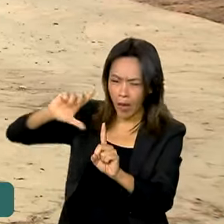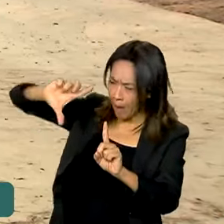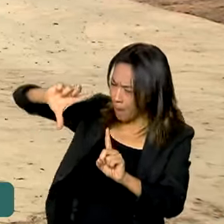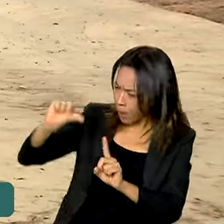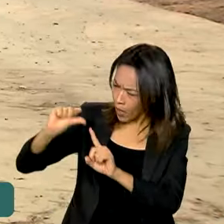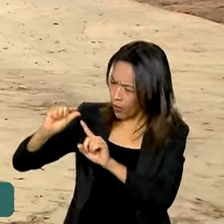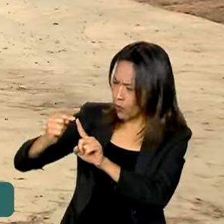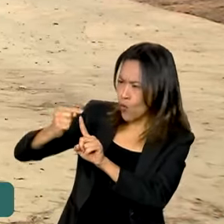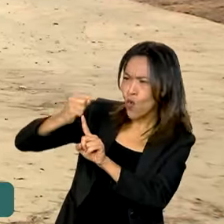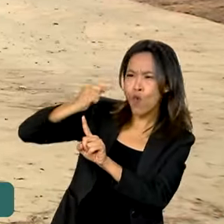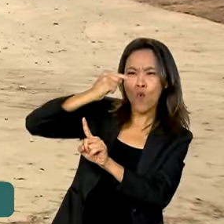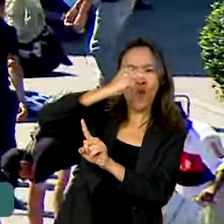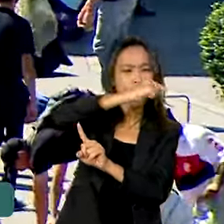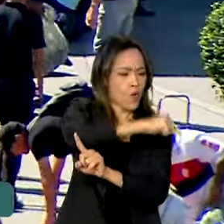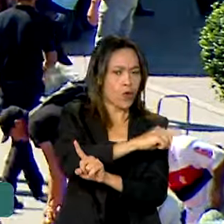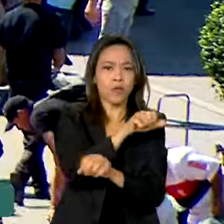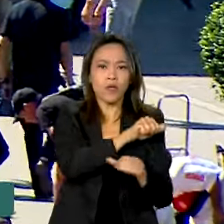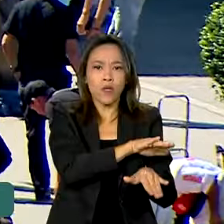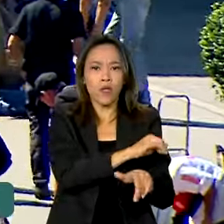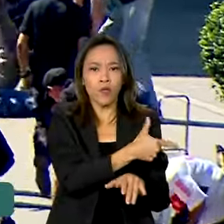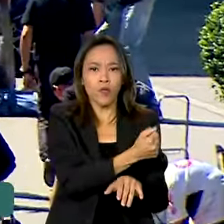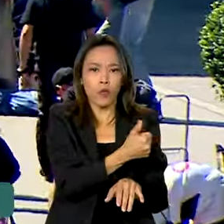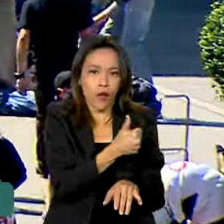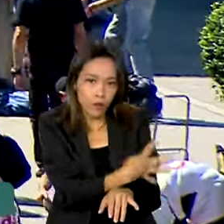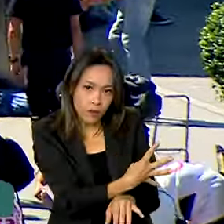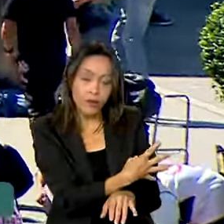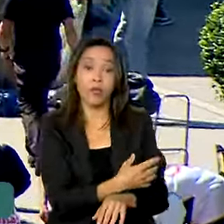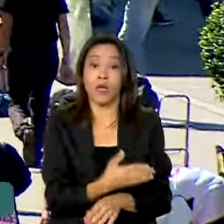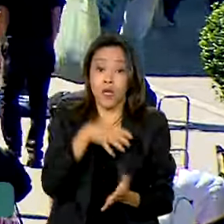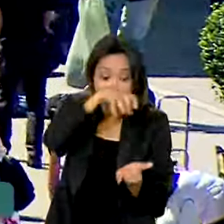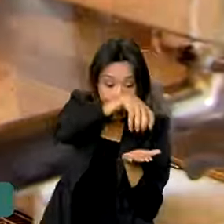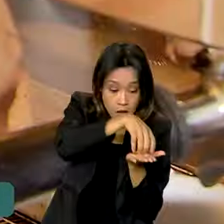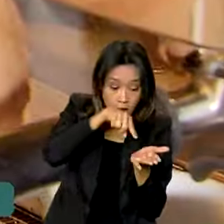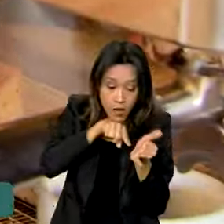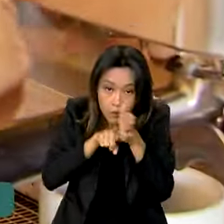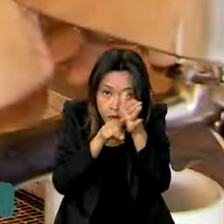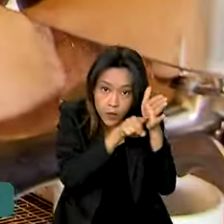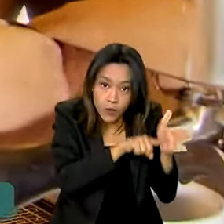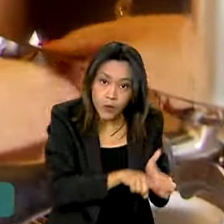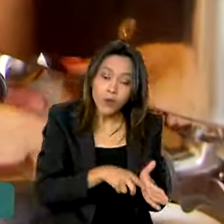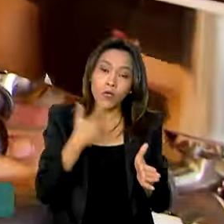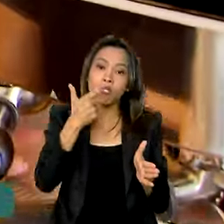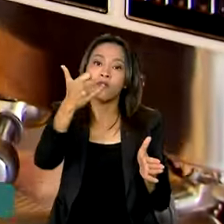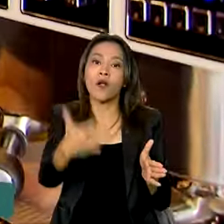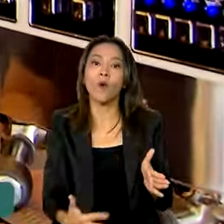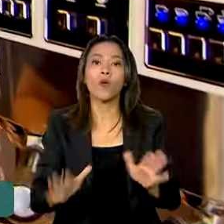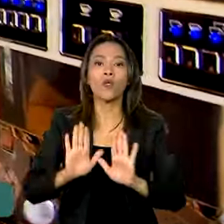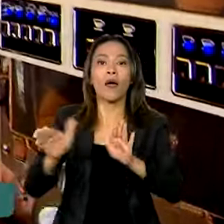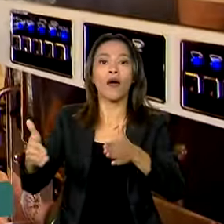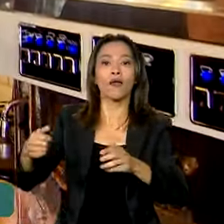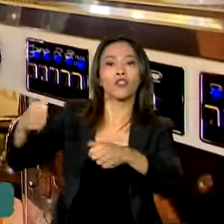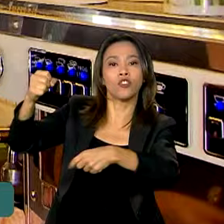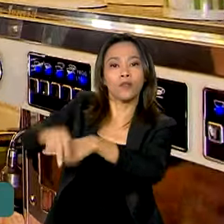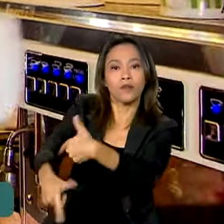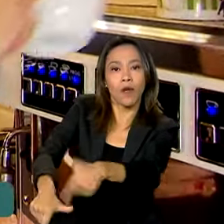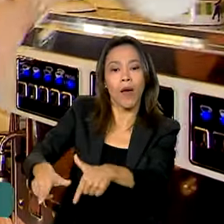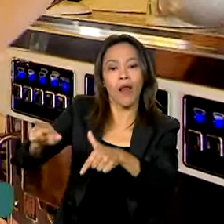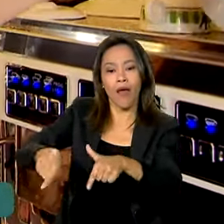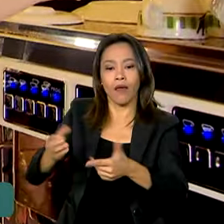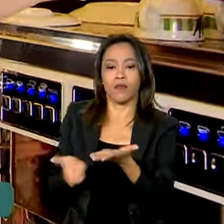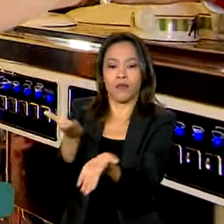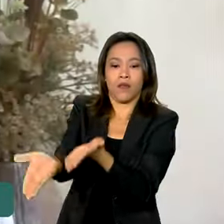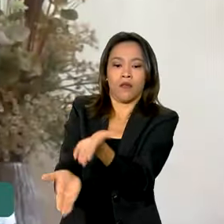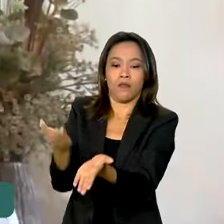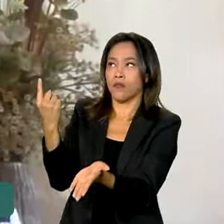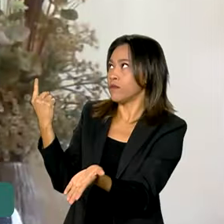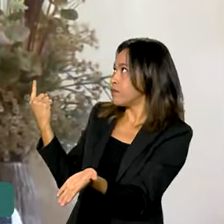setembro de 2014 segundo o estudo do IPEA o destaque na criação de empregos foi no setor de serviços prestados às